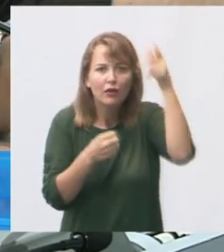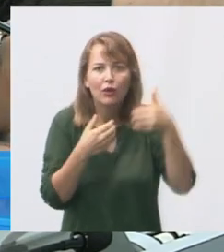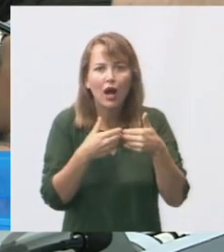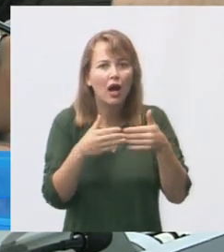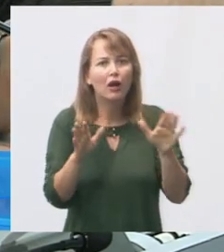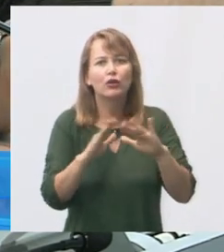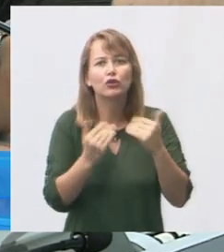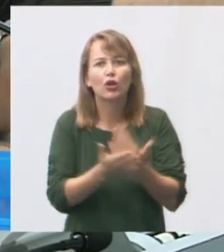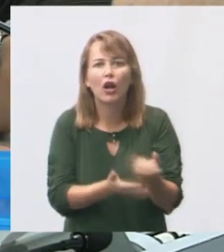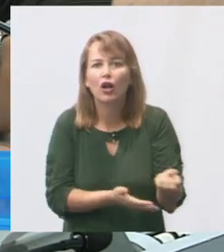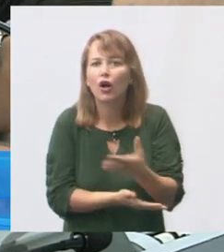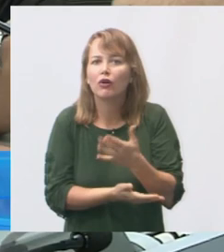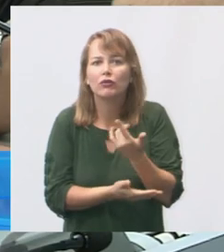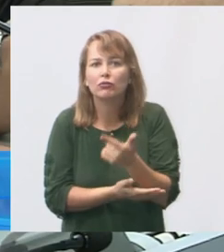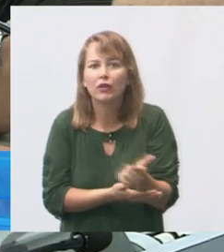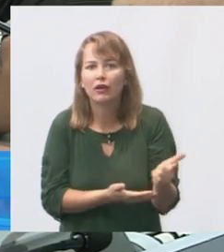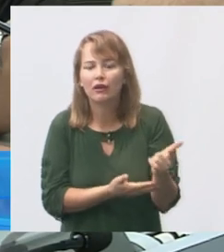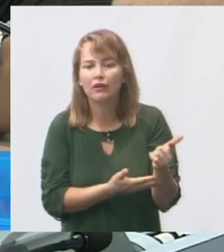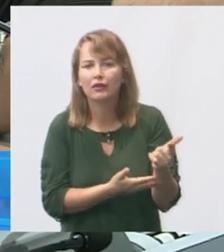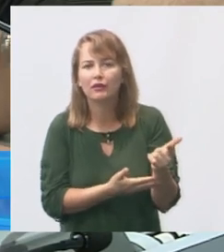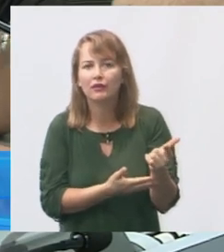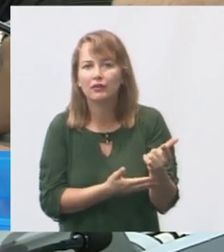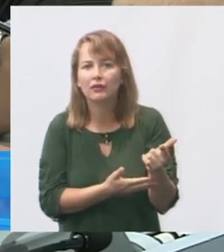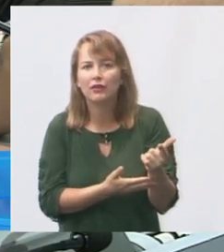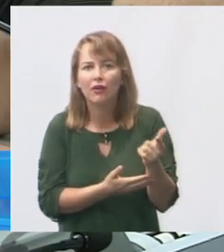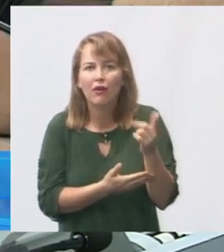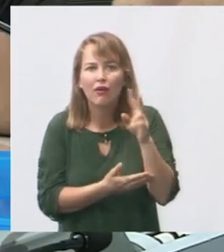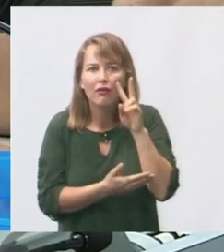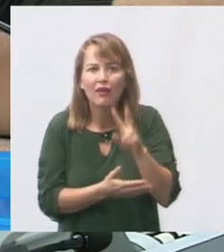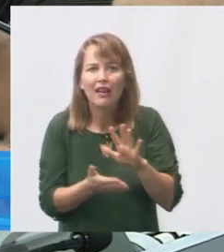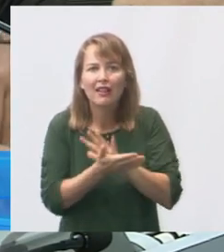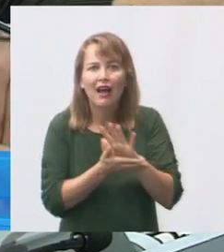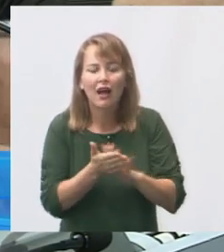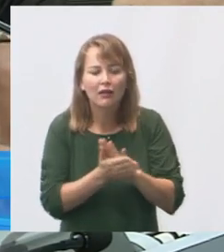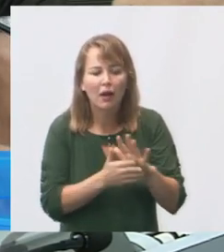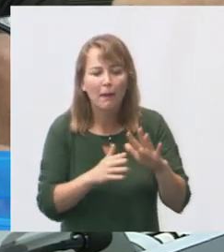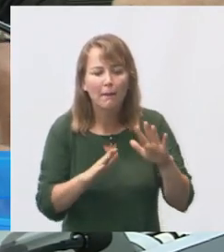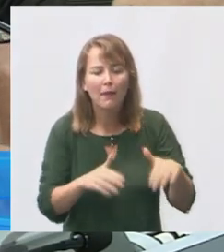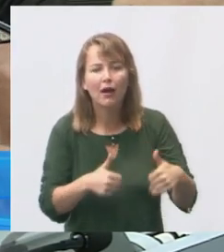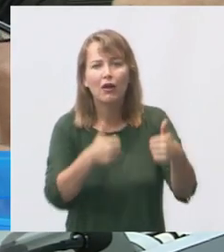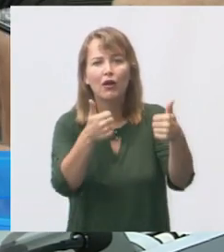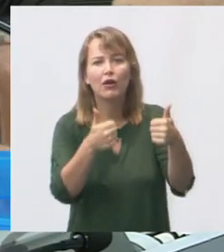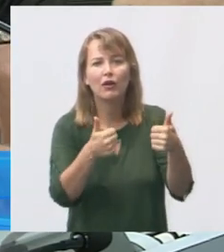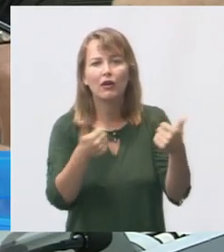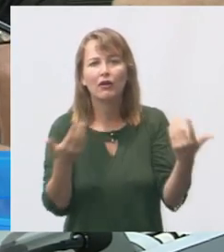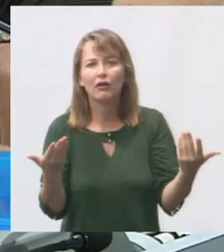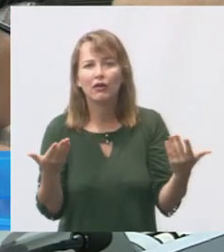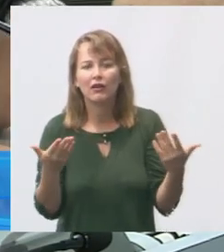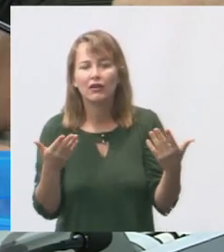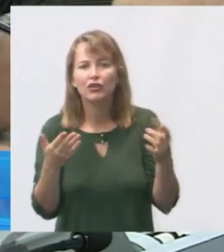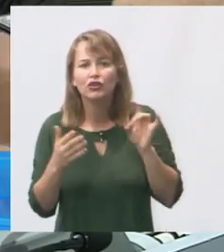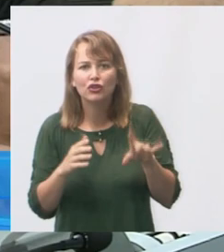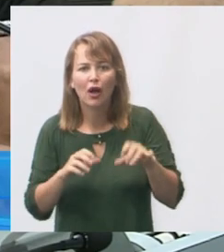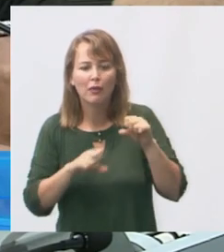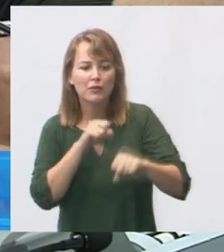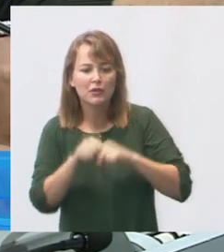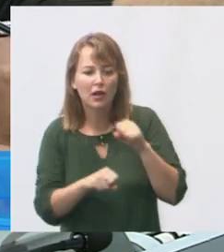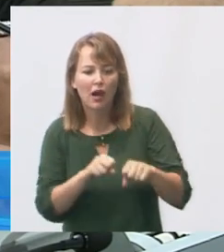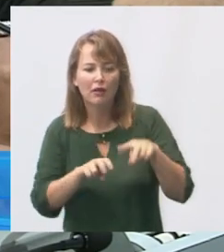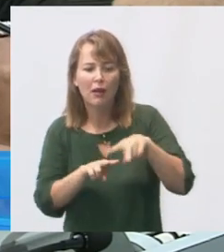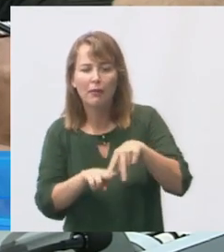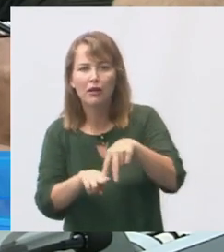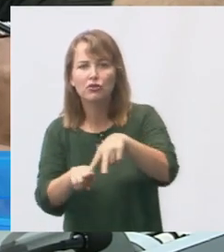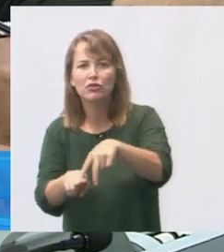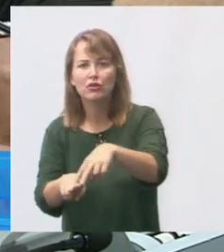vejo terminasse já existente da gestão anterior eu não vejo melhorar nada na cidade eu não sei colocar bicicleta patinete e melhorar em